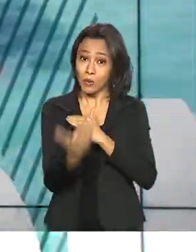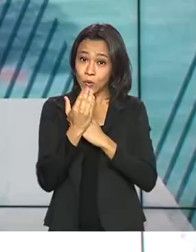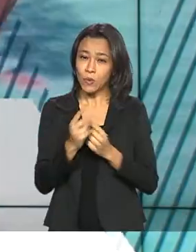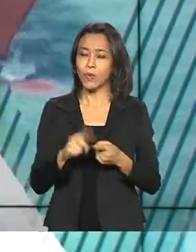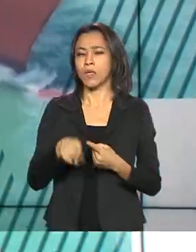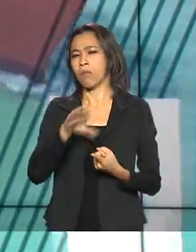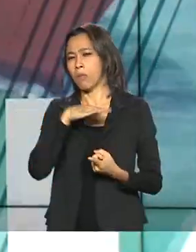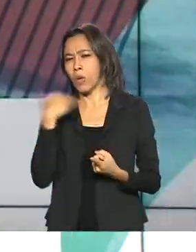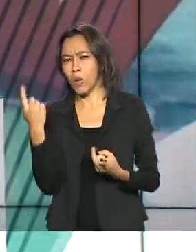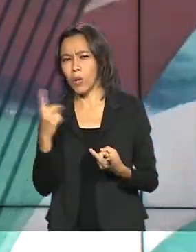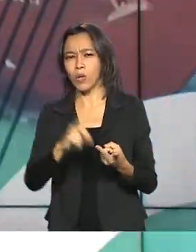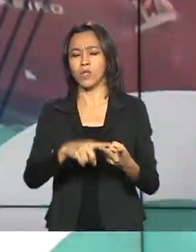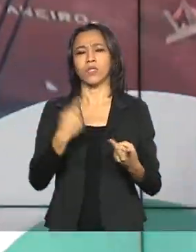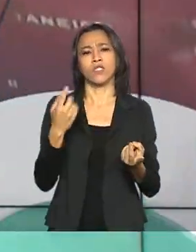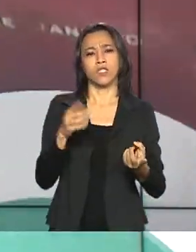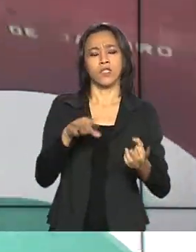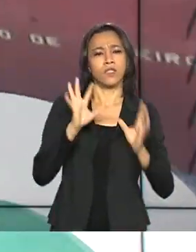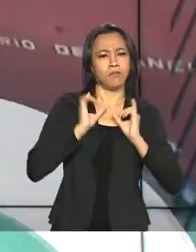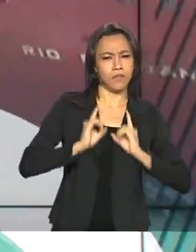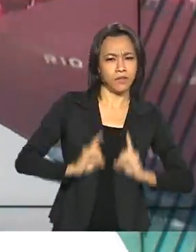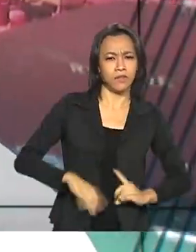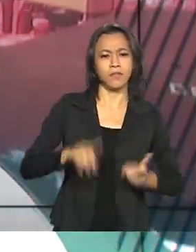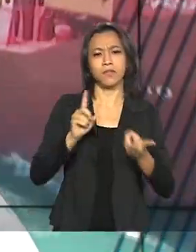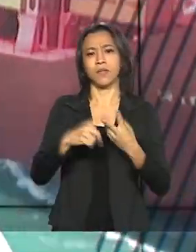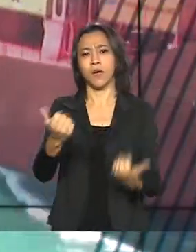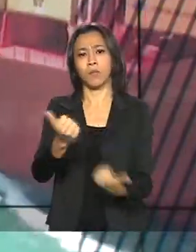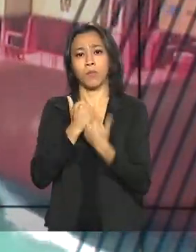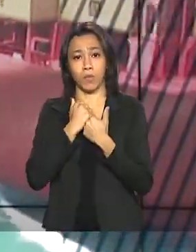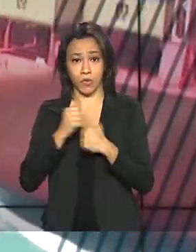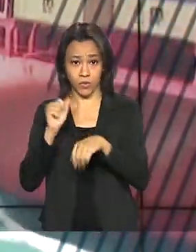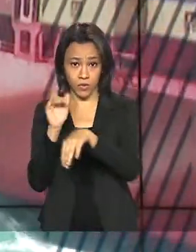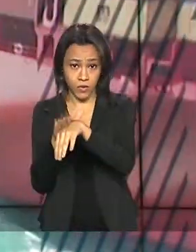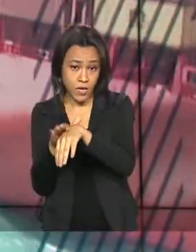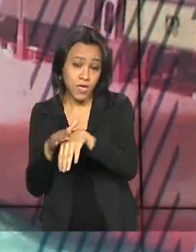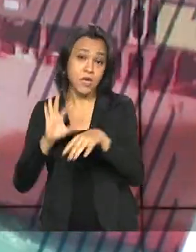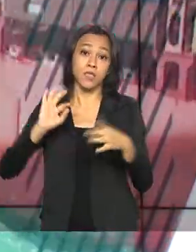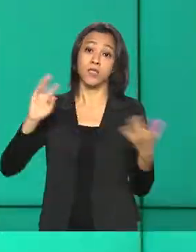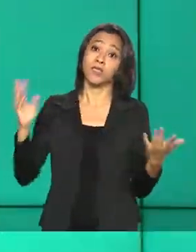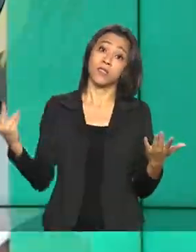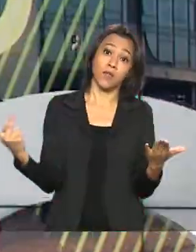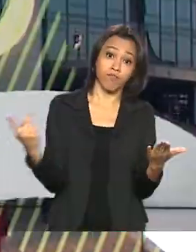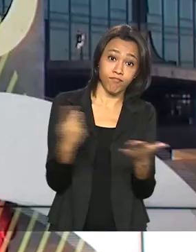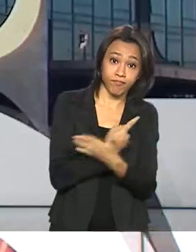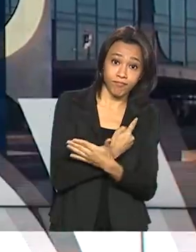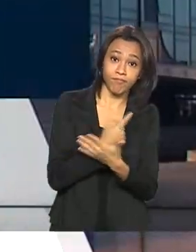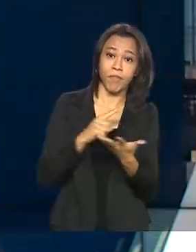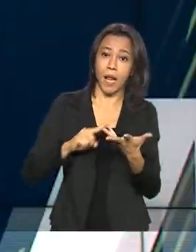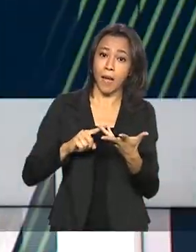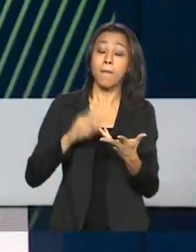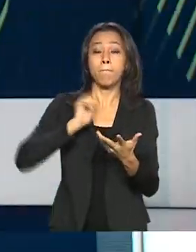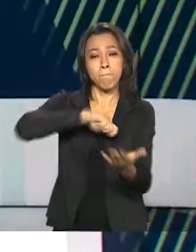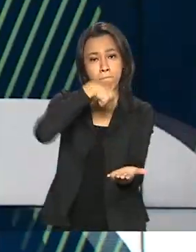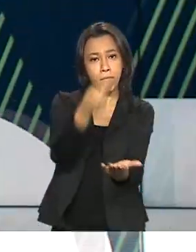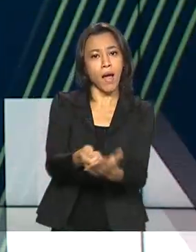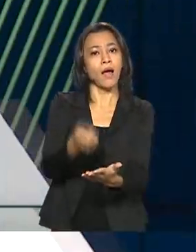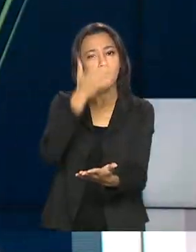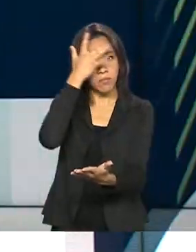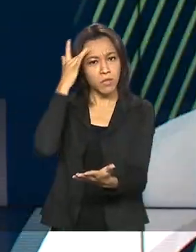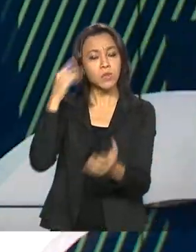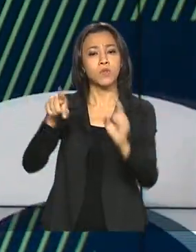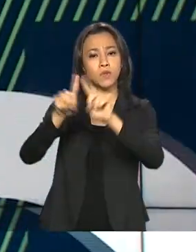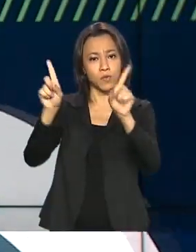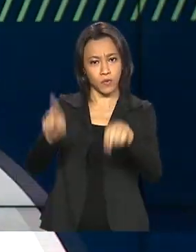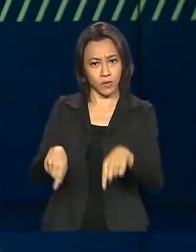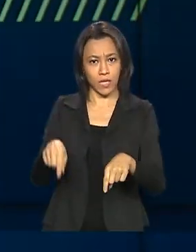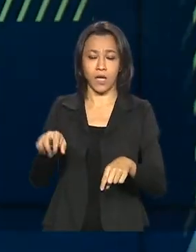aposentadorias por invalidez, auxílios doença e auxílios acidente, pago a funcionários da Vale e